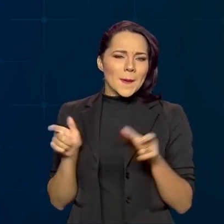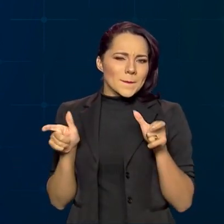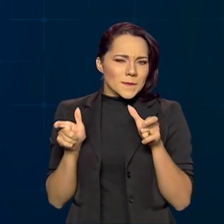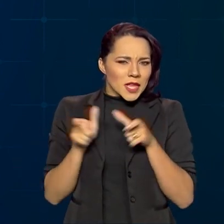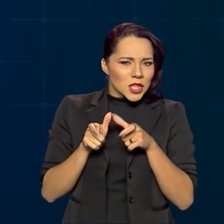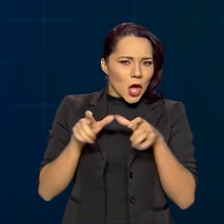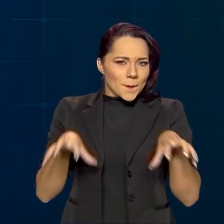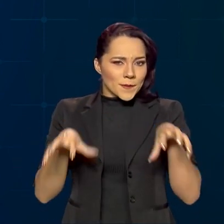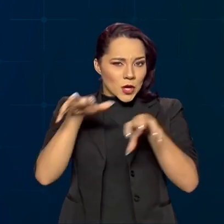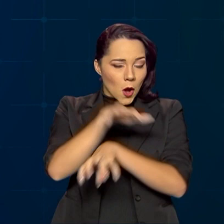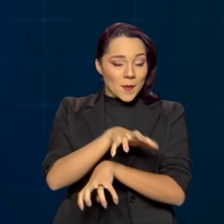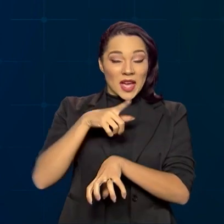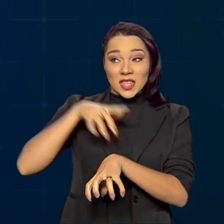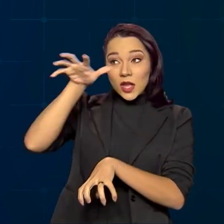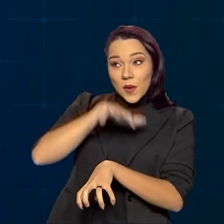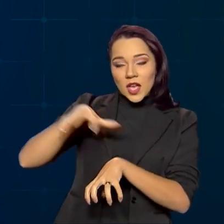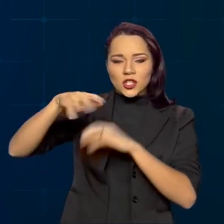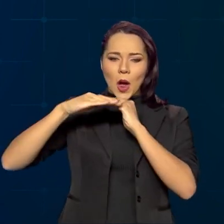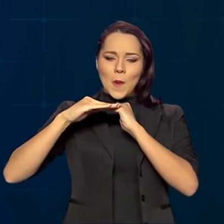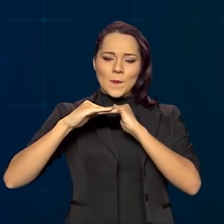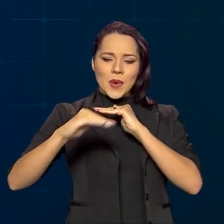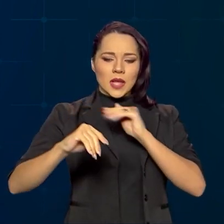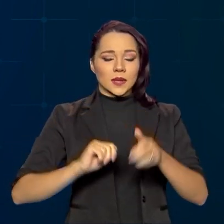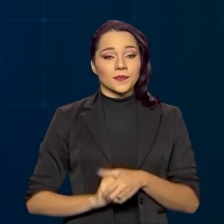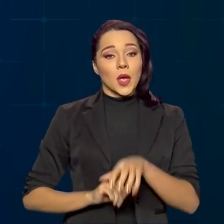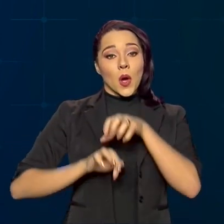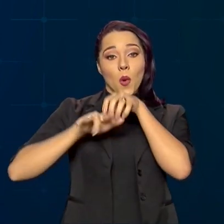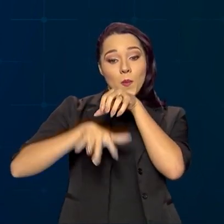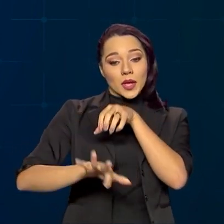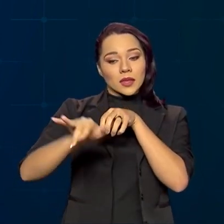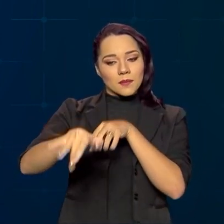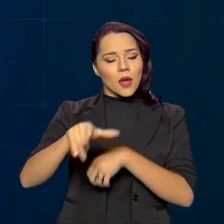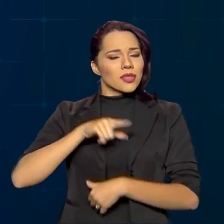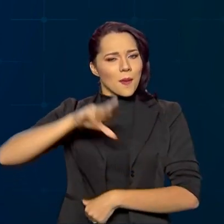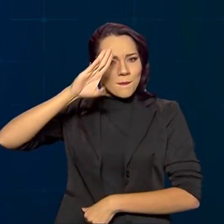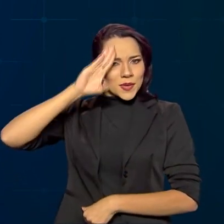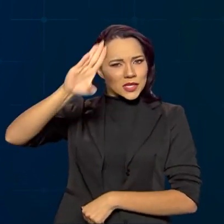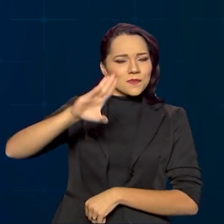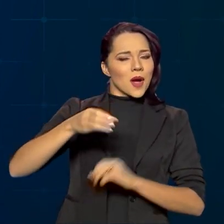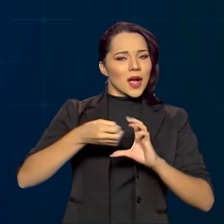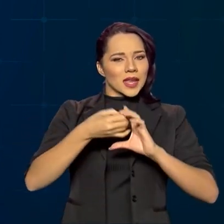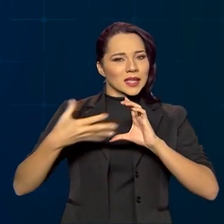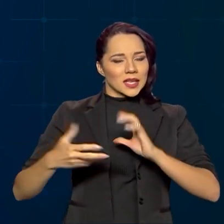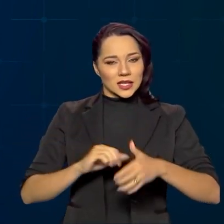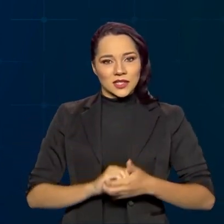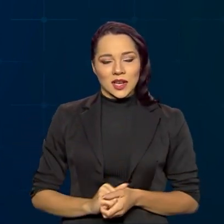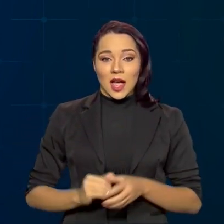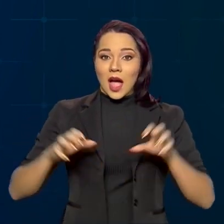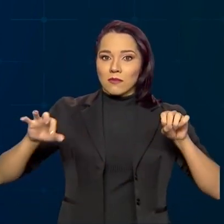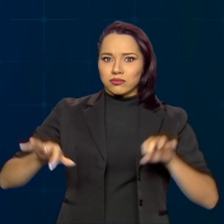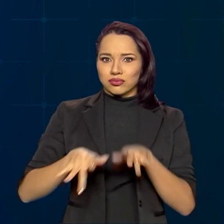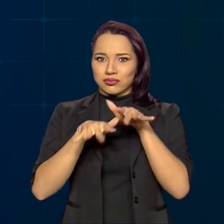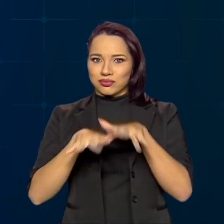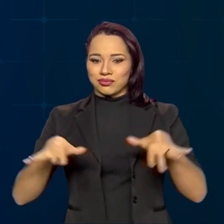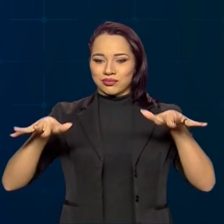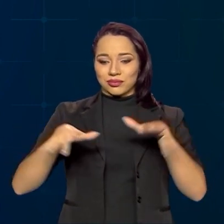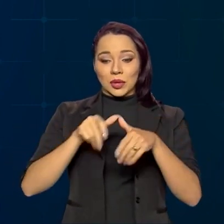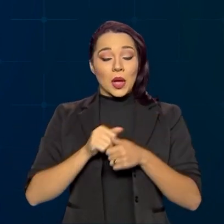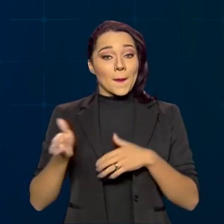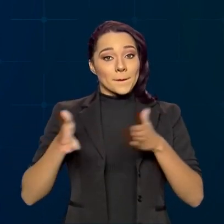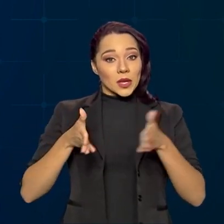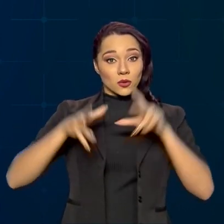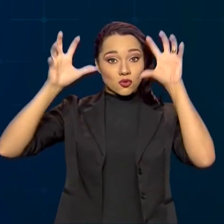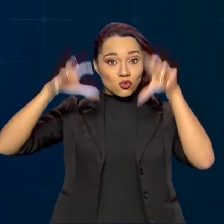biomas e estar em uma região plana, o Pantanal ganha sua principal característica, a inundação. No período